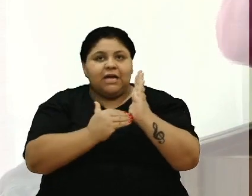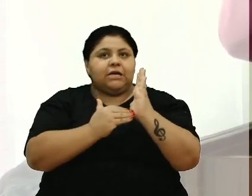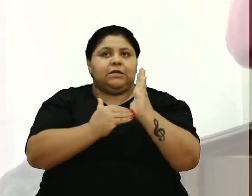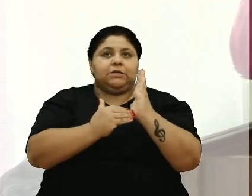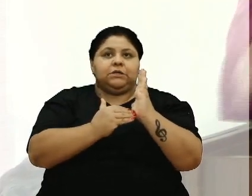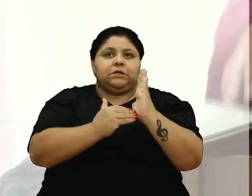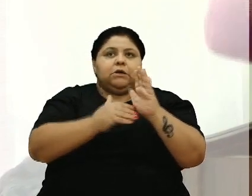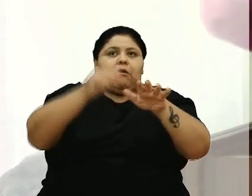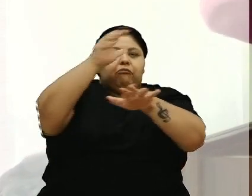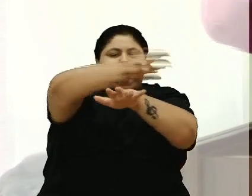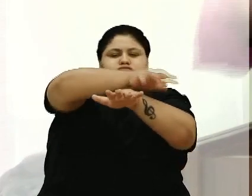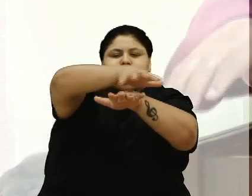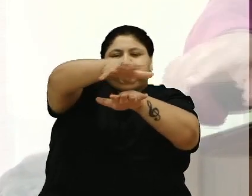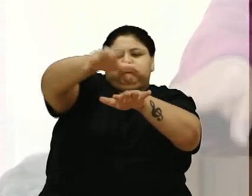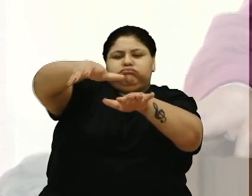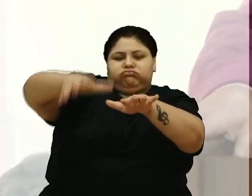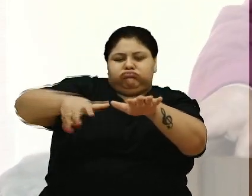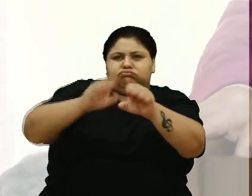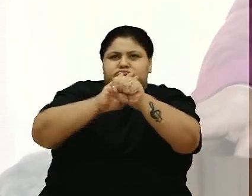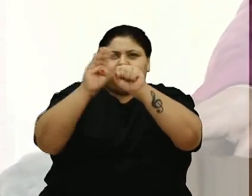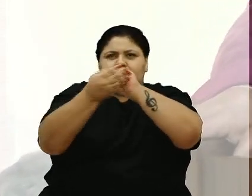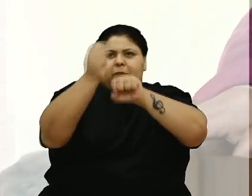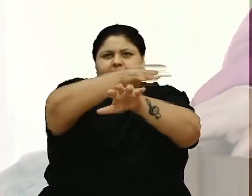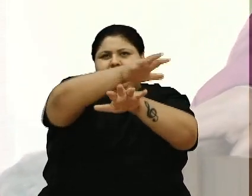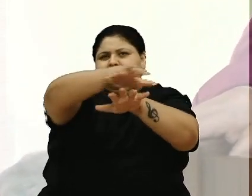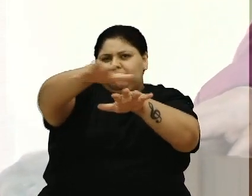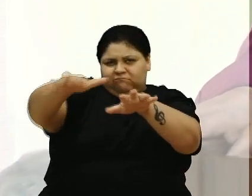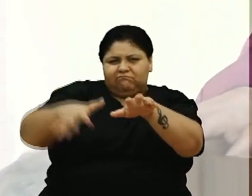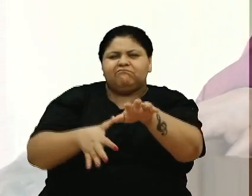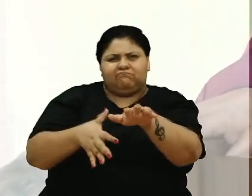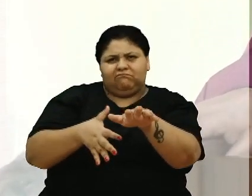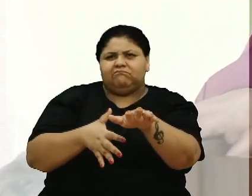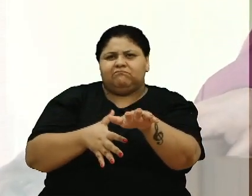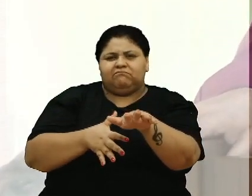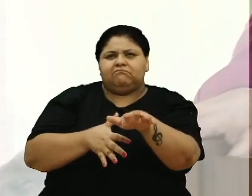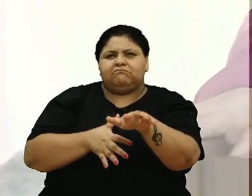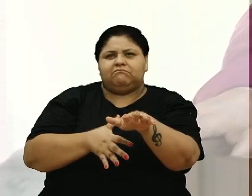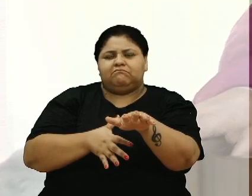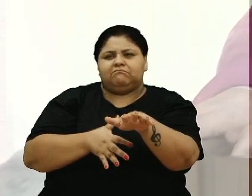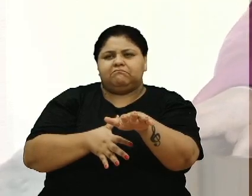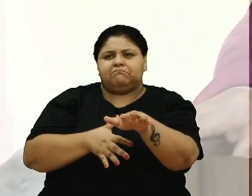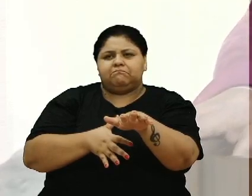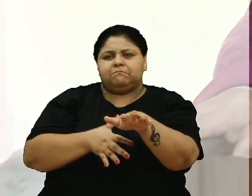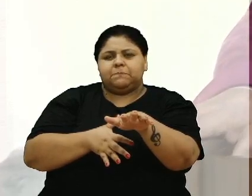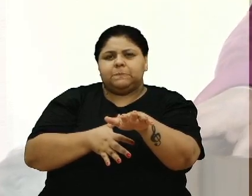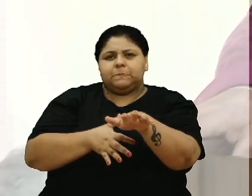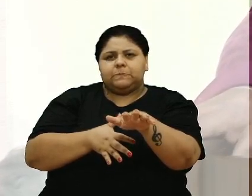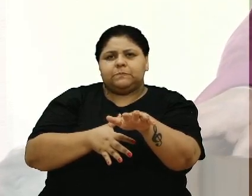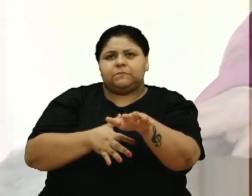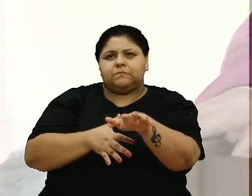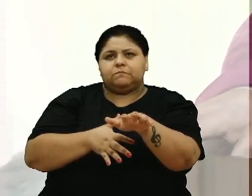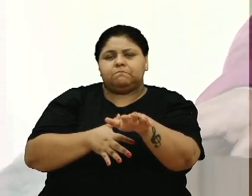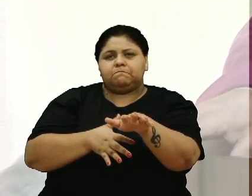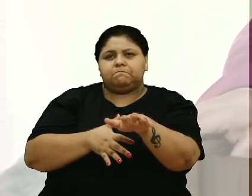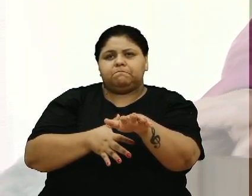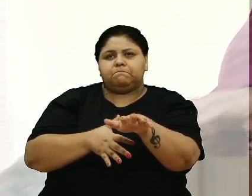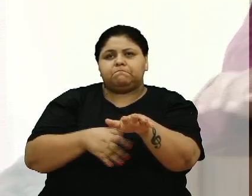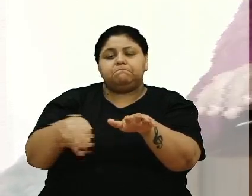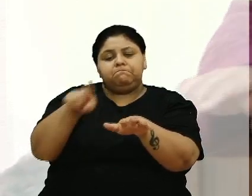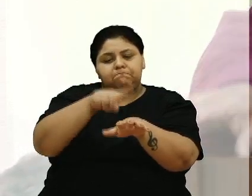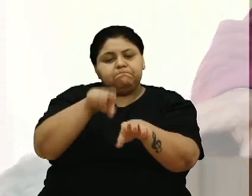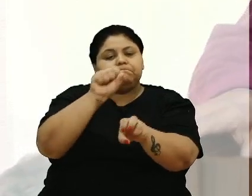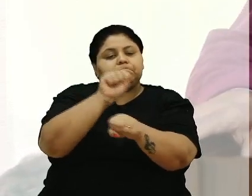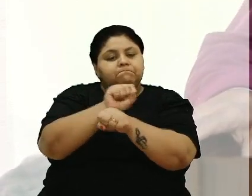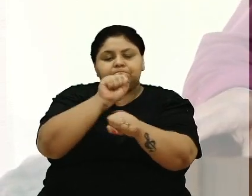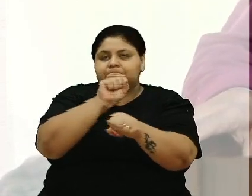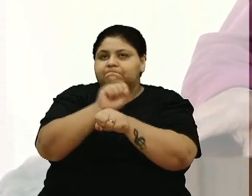José Getal Santa Catarina Reonon isso nós esperamos